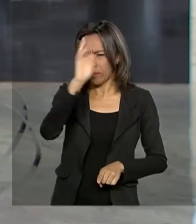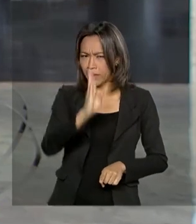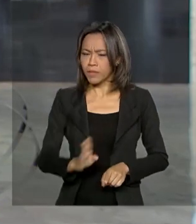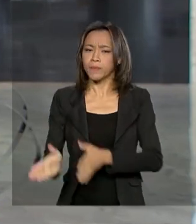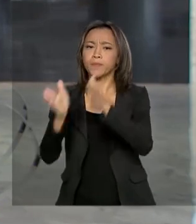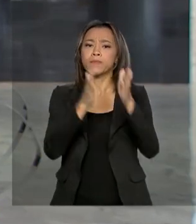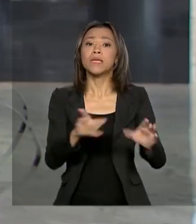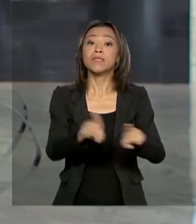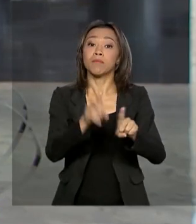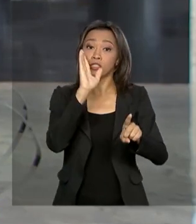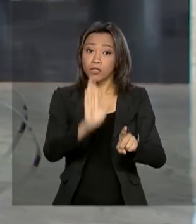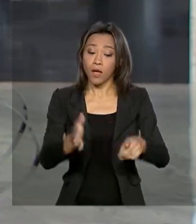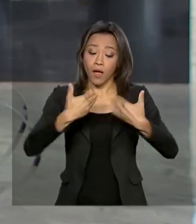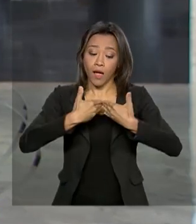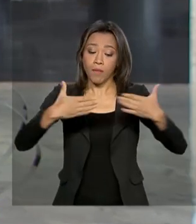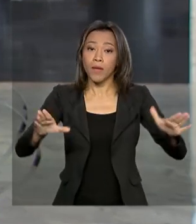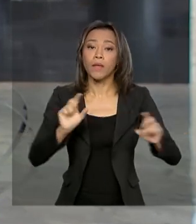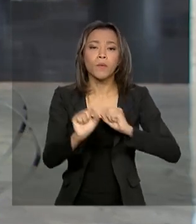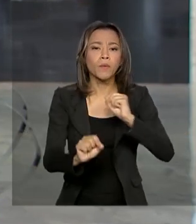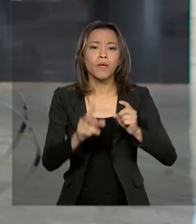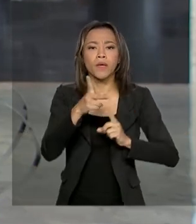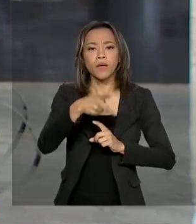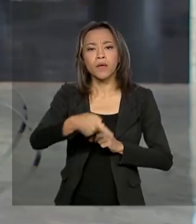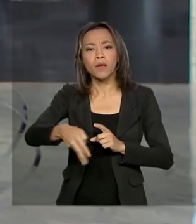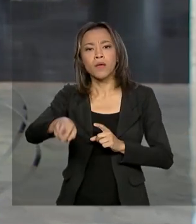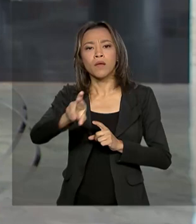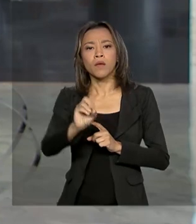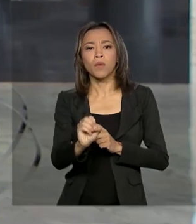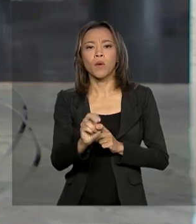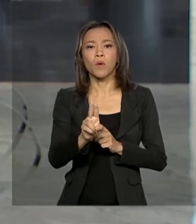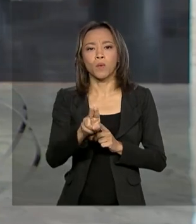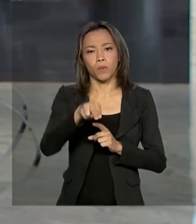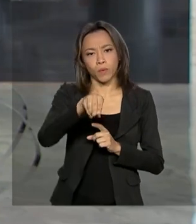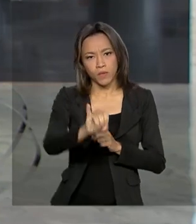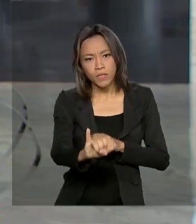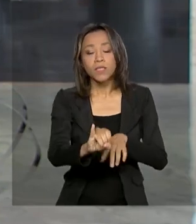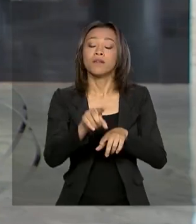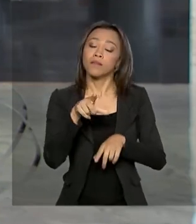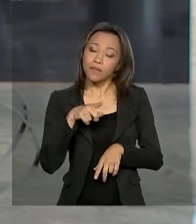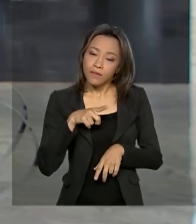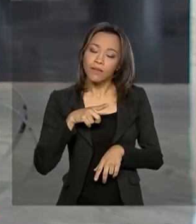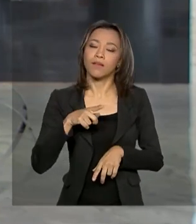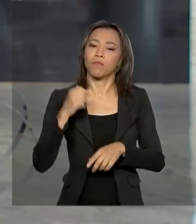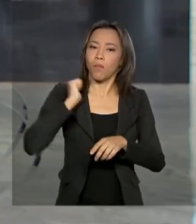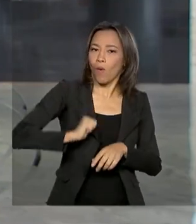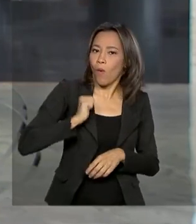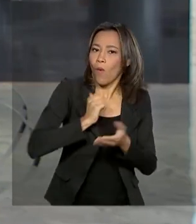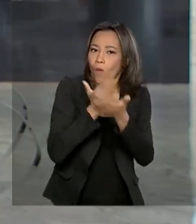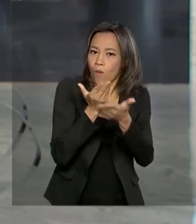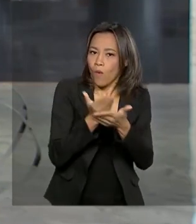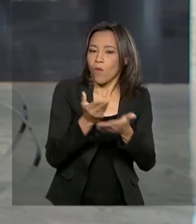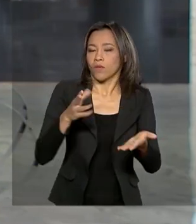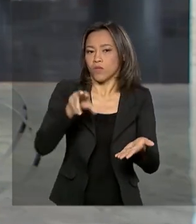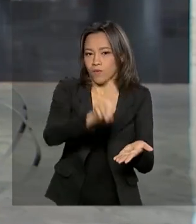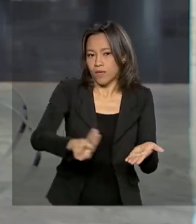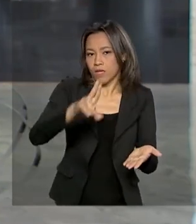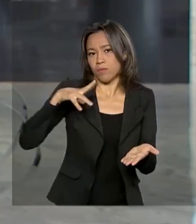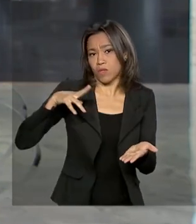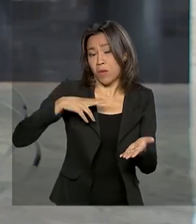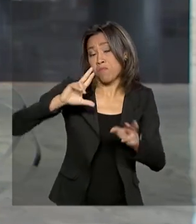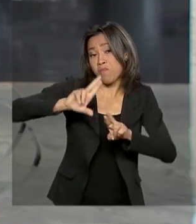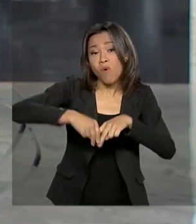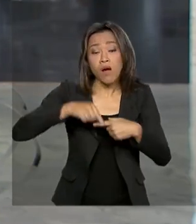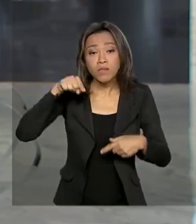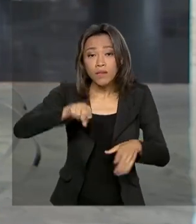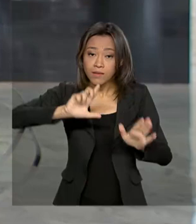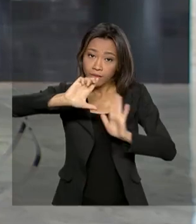inscrições para o ProUni, o programa que garante bolsas nas universidades privadas. E por causa desse atraso na liberação